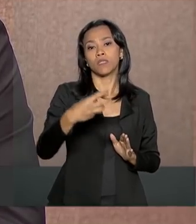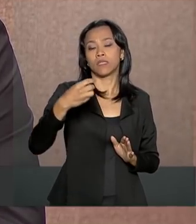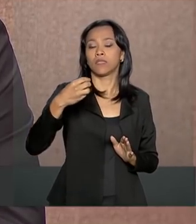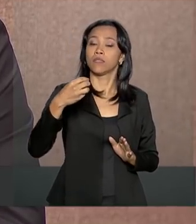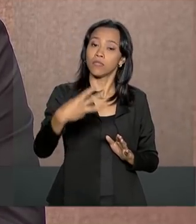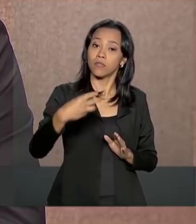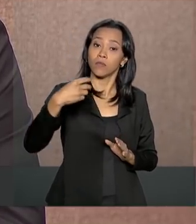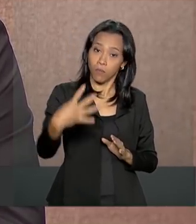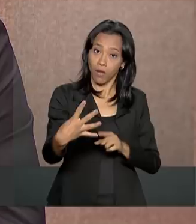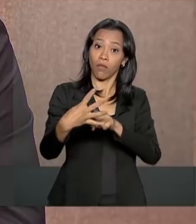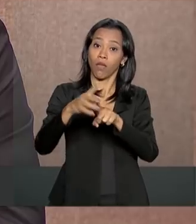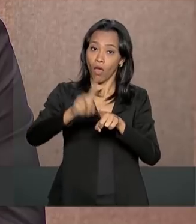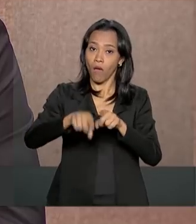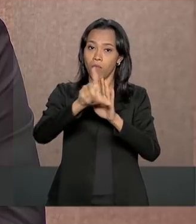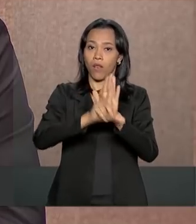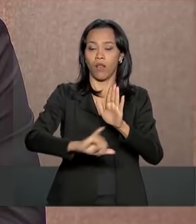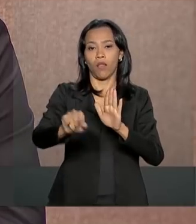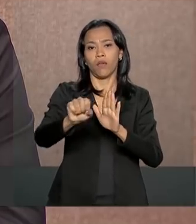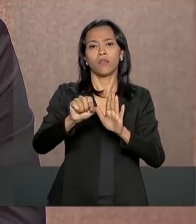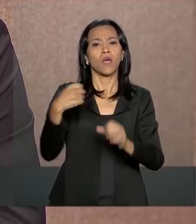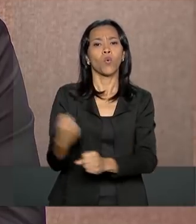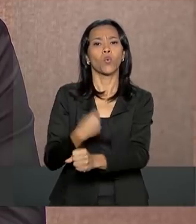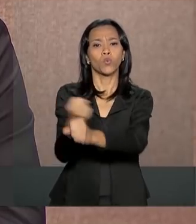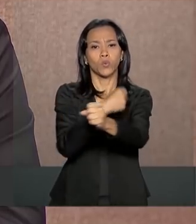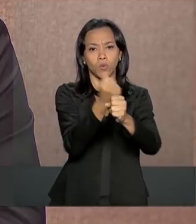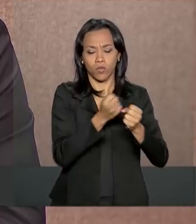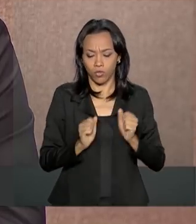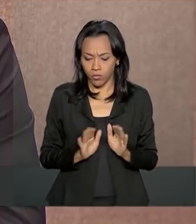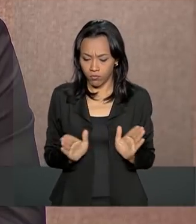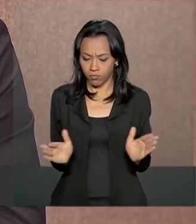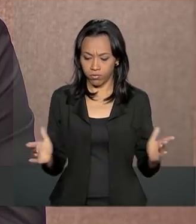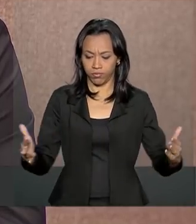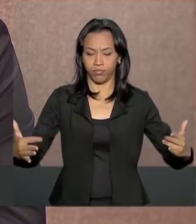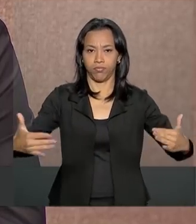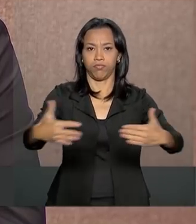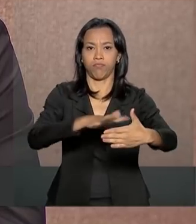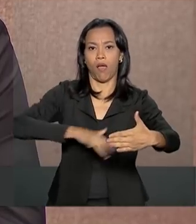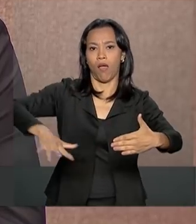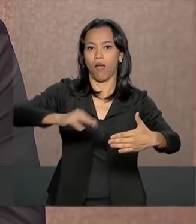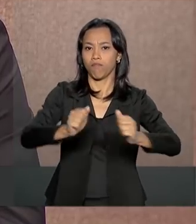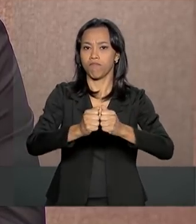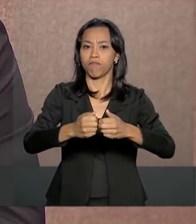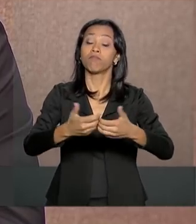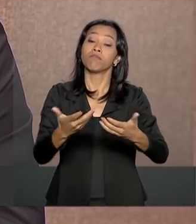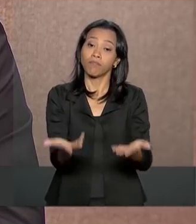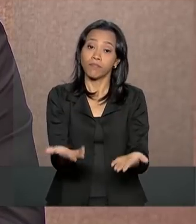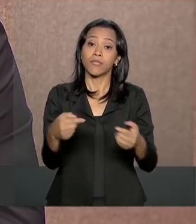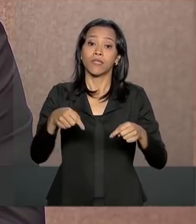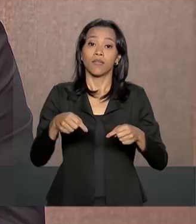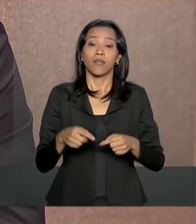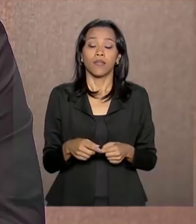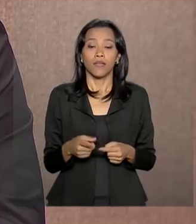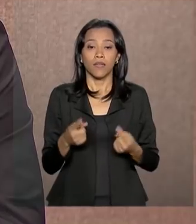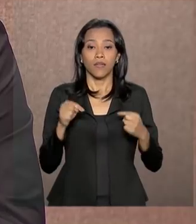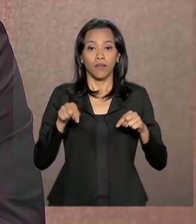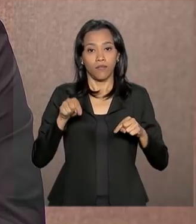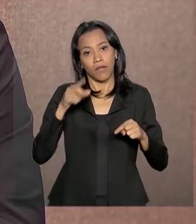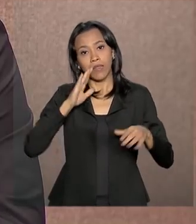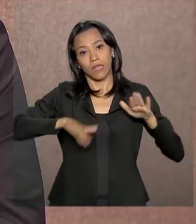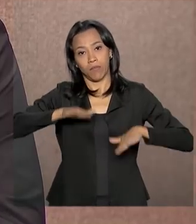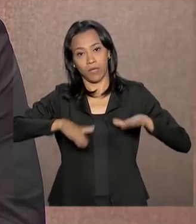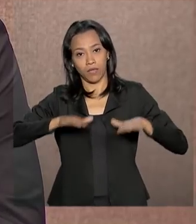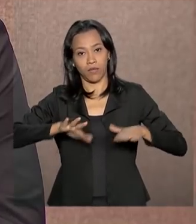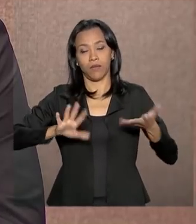Nacional de Segurança de Barragens. Medidas de alteração serão encaminhadas e dependerão das casas do Congresso